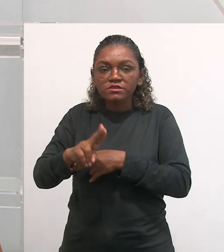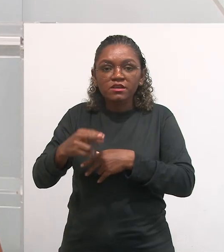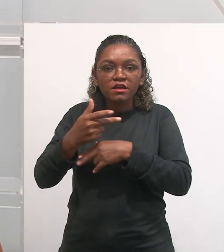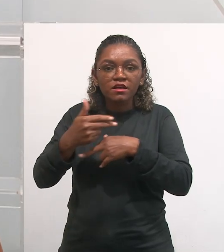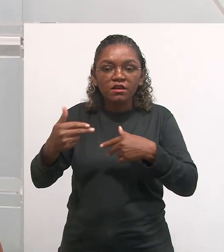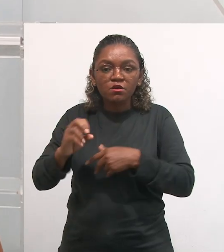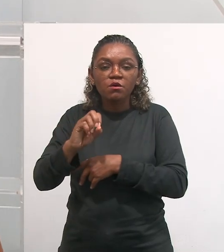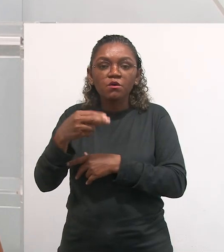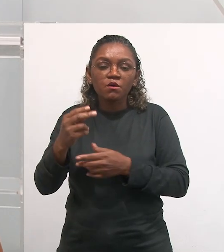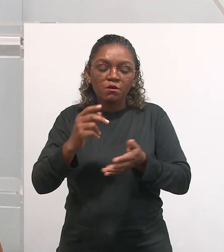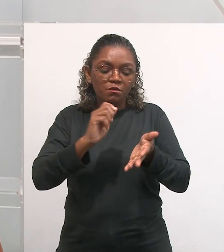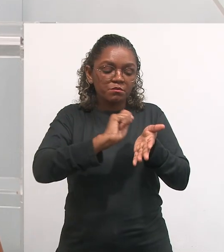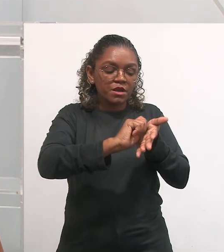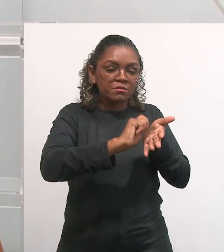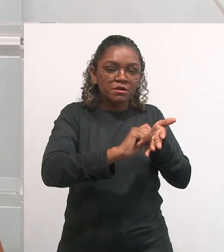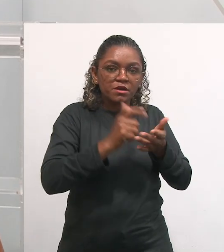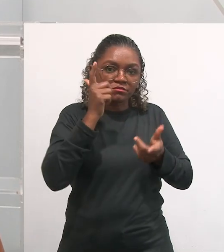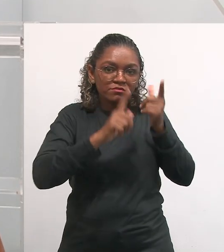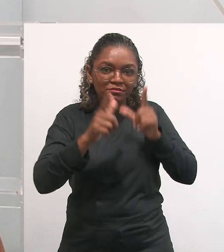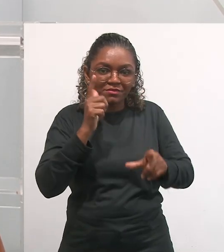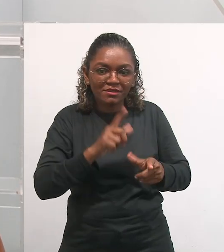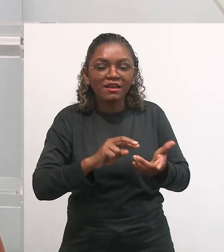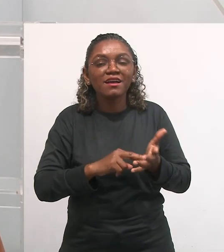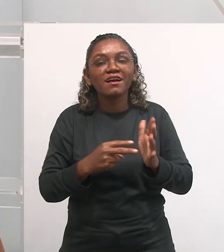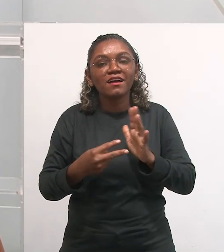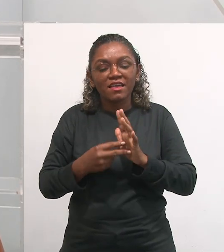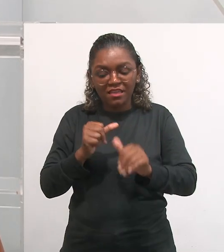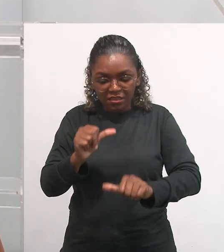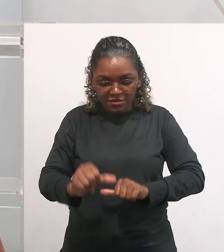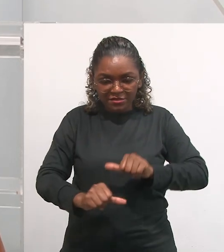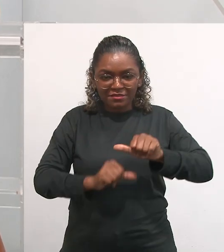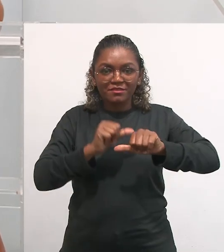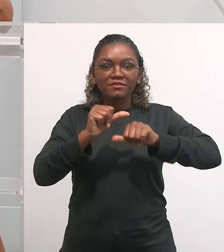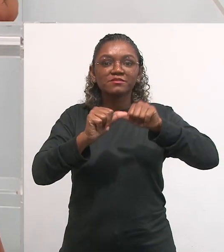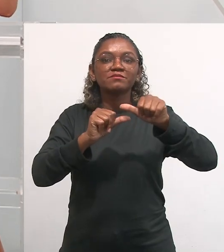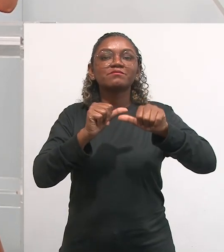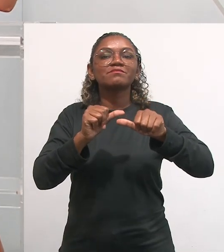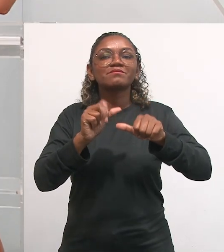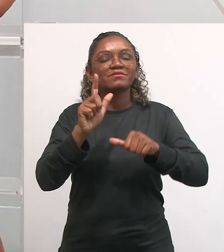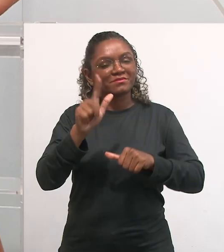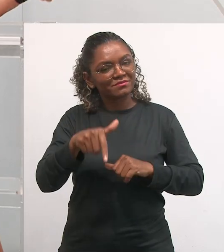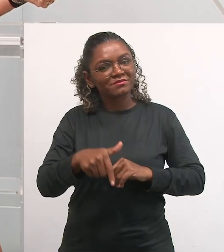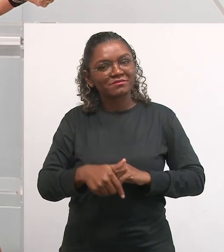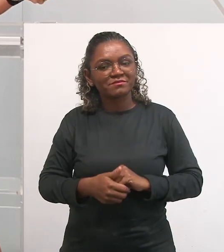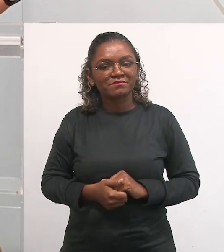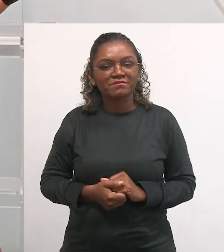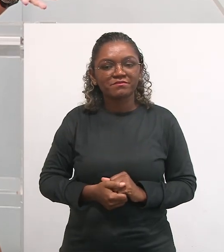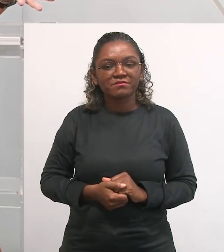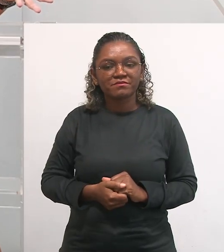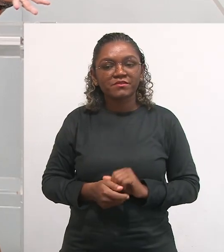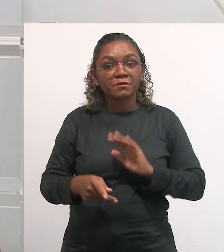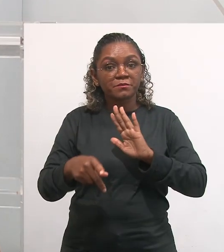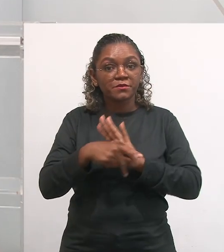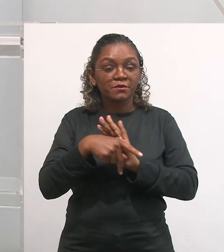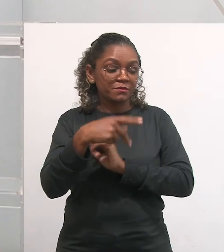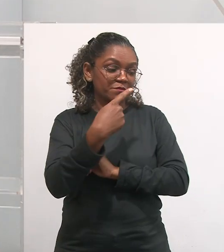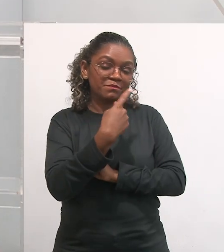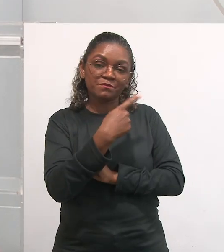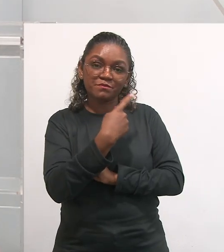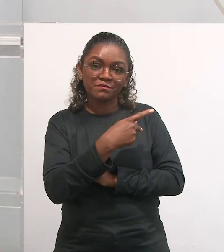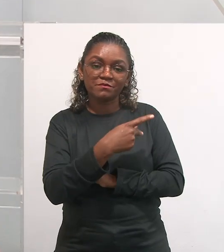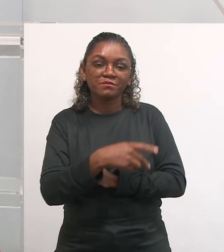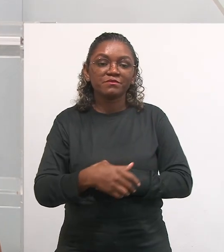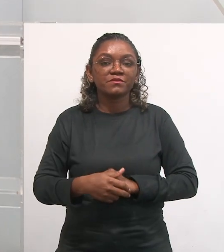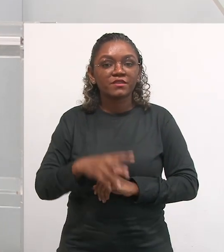ler e escrever as primeiras palavras. Então, a ação transformadora da realidade. Essa